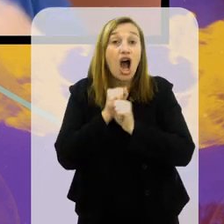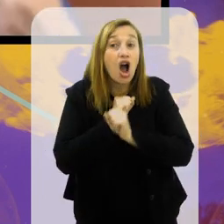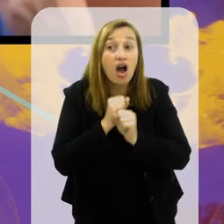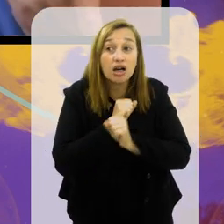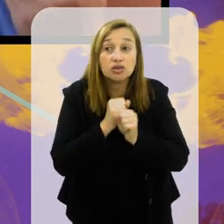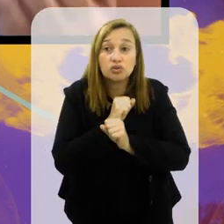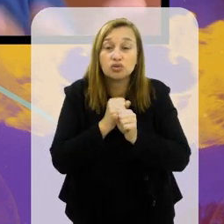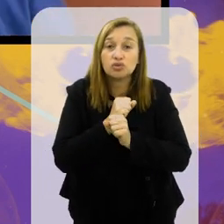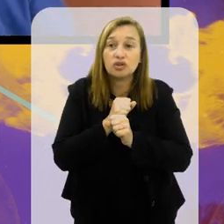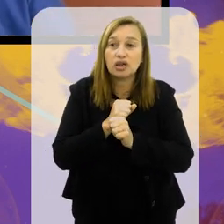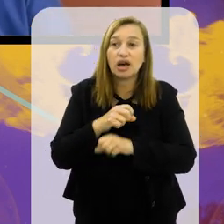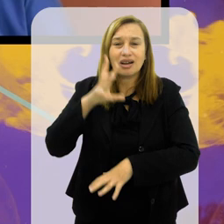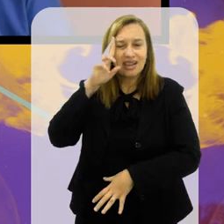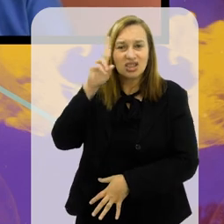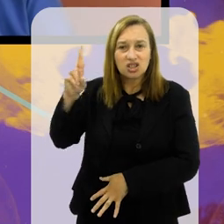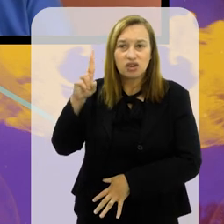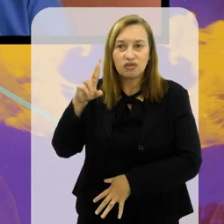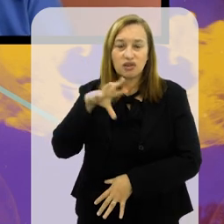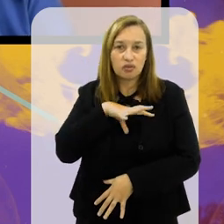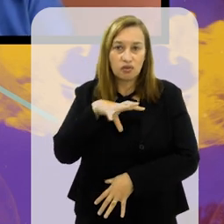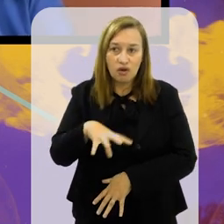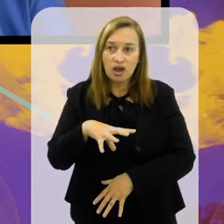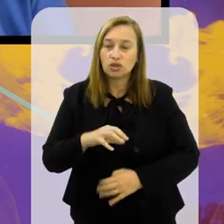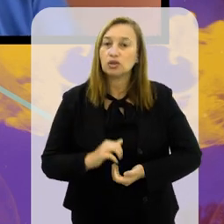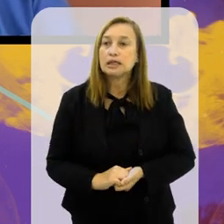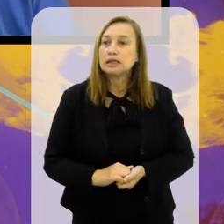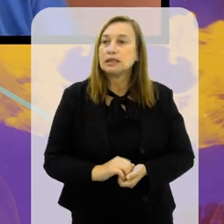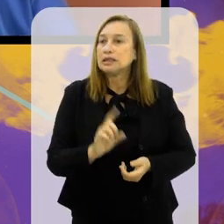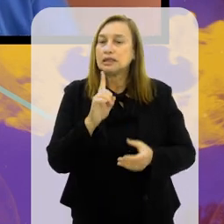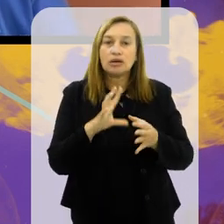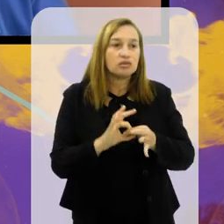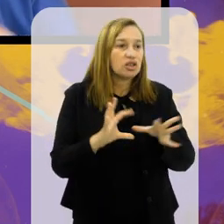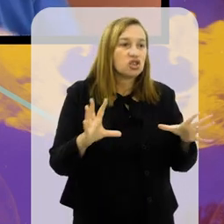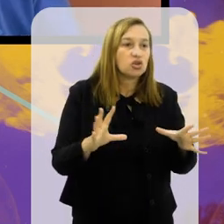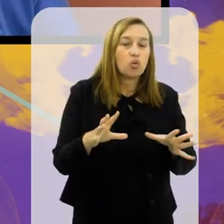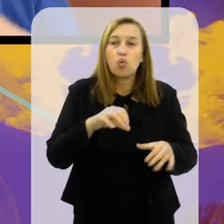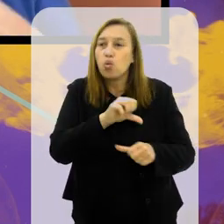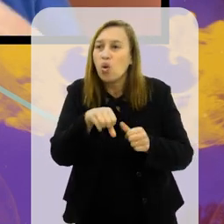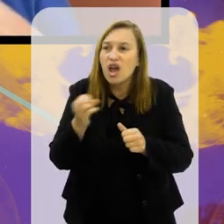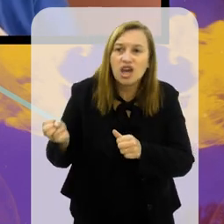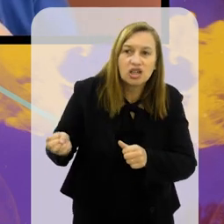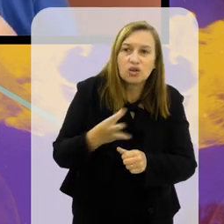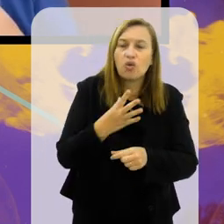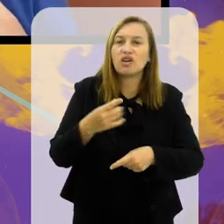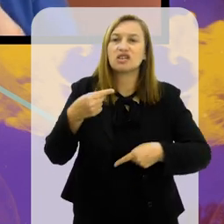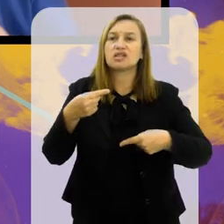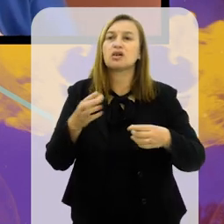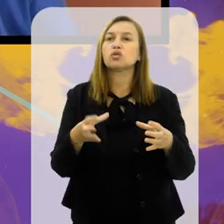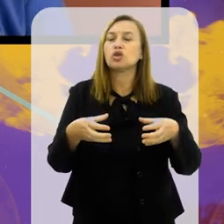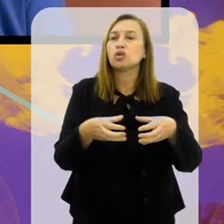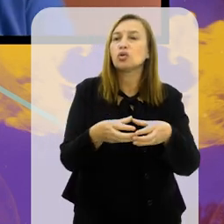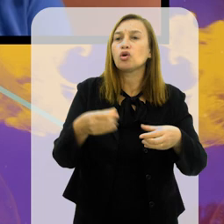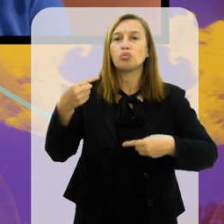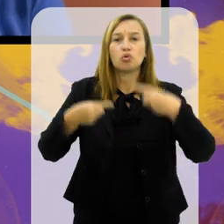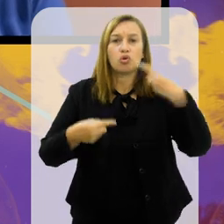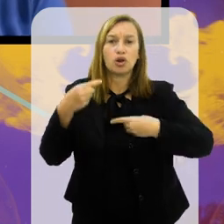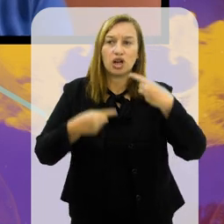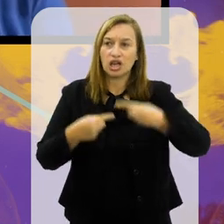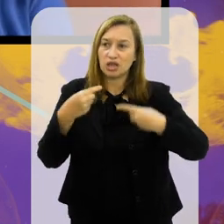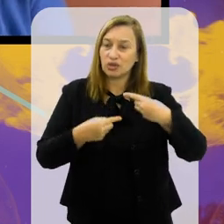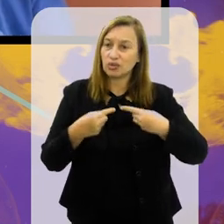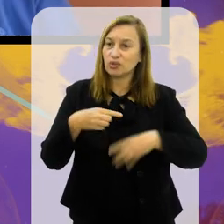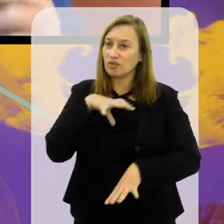Que ficaram muitos anos no poder. É verdade. E não permitiram a renovação política